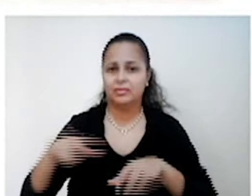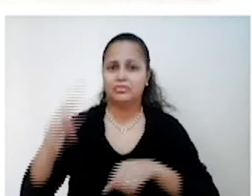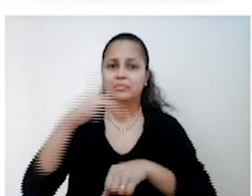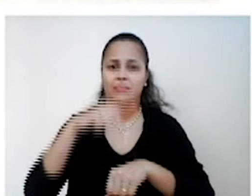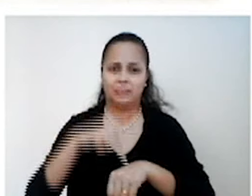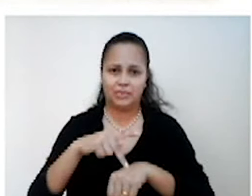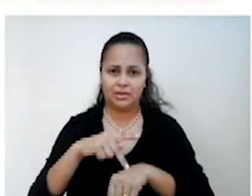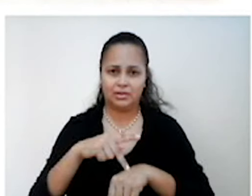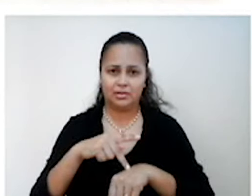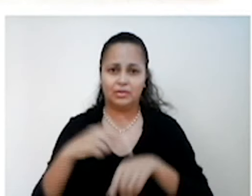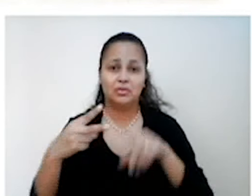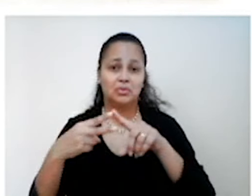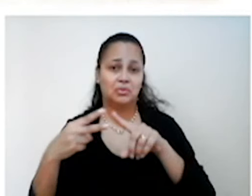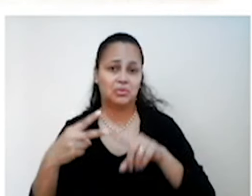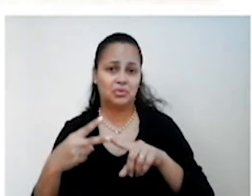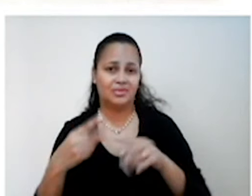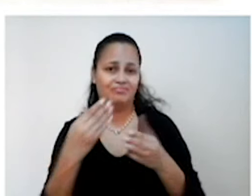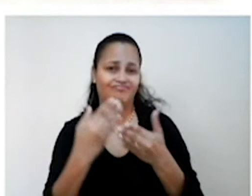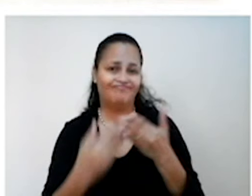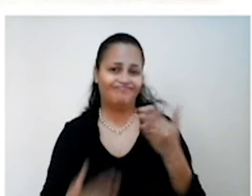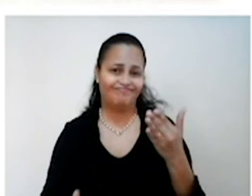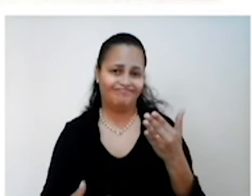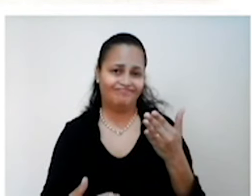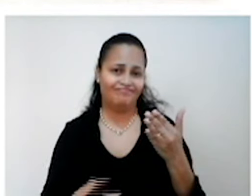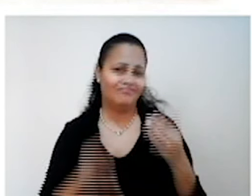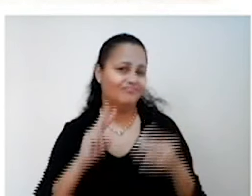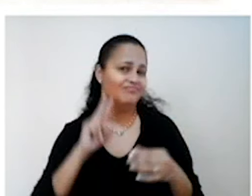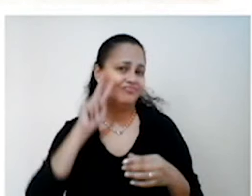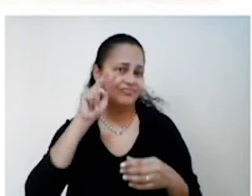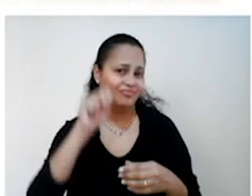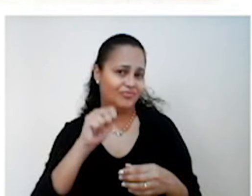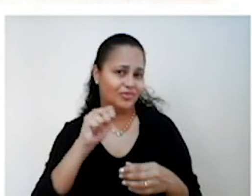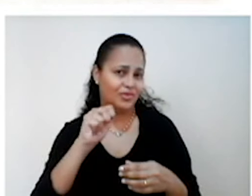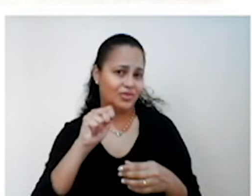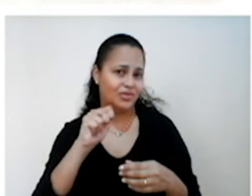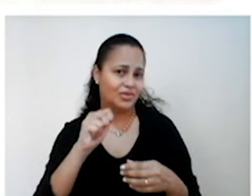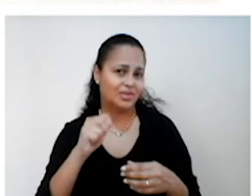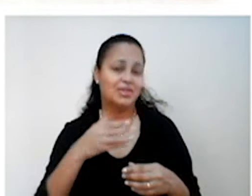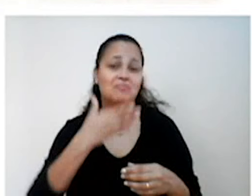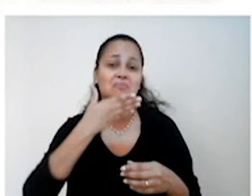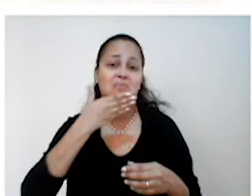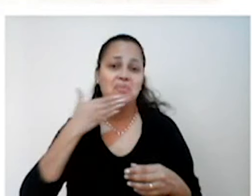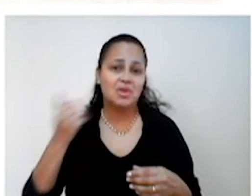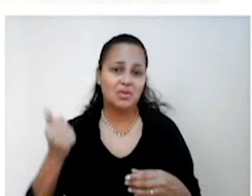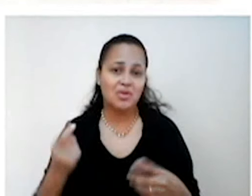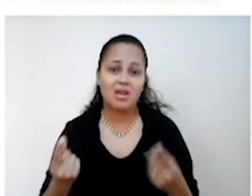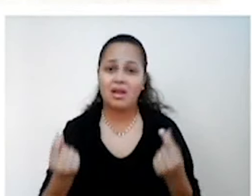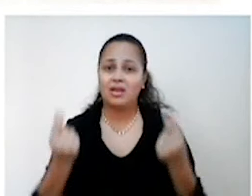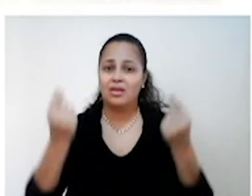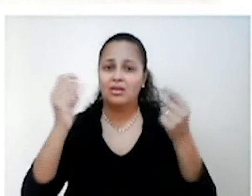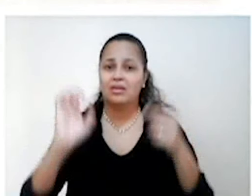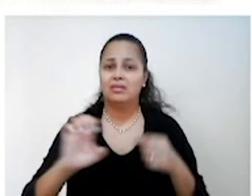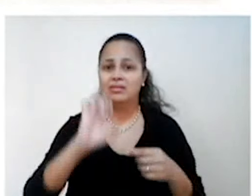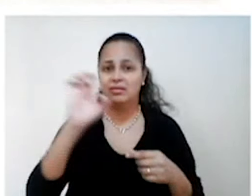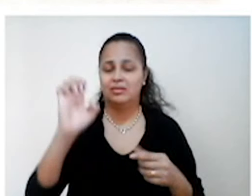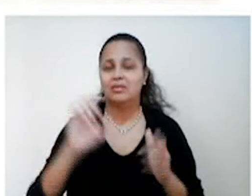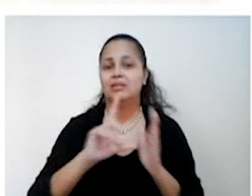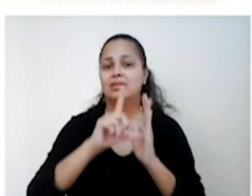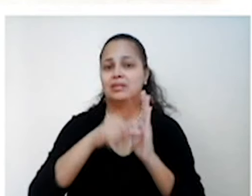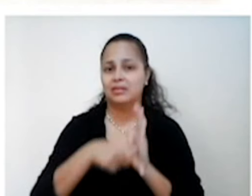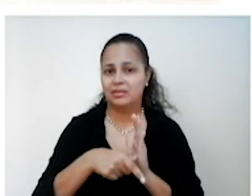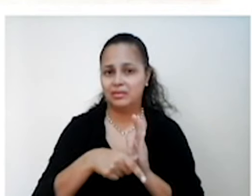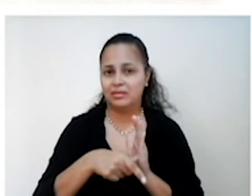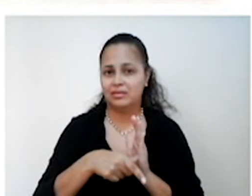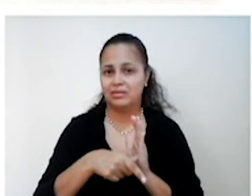comunismo como o fascismo perderam força com a recuperação econômica da Europa. A partir da crise de 1929, porém,